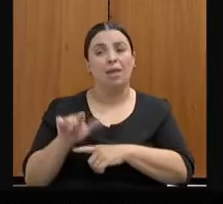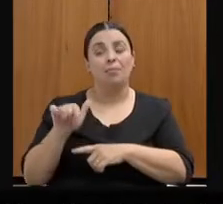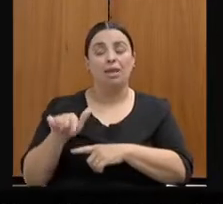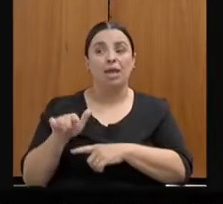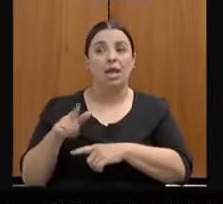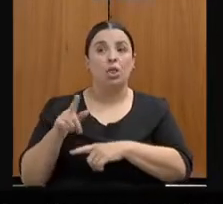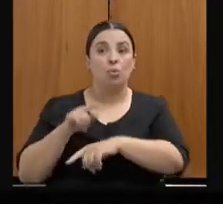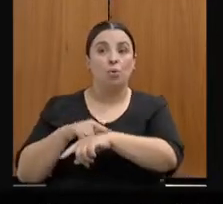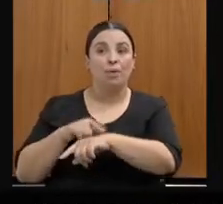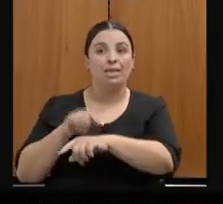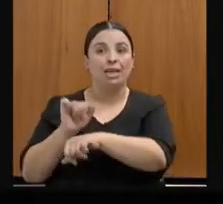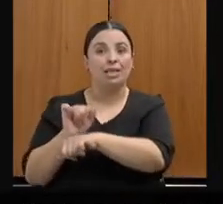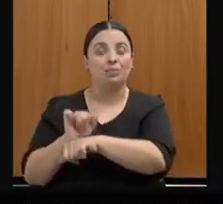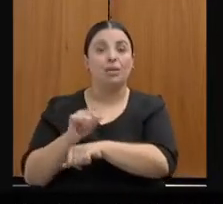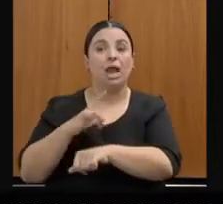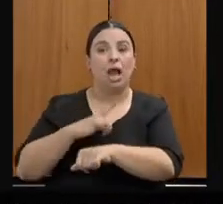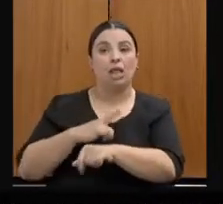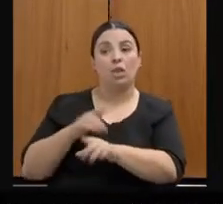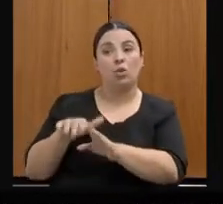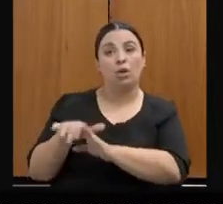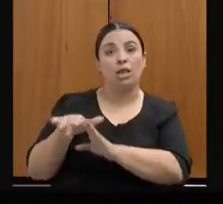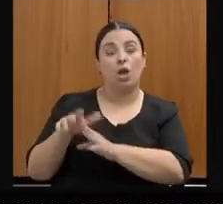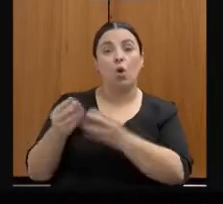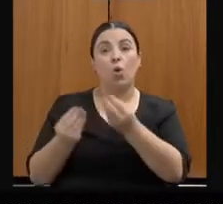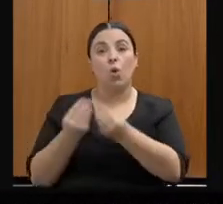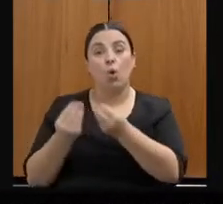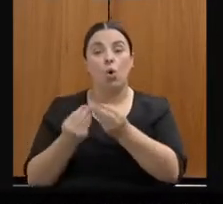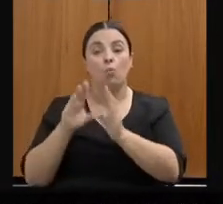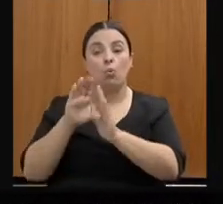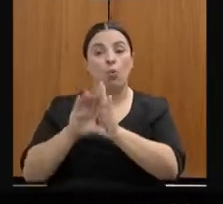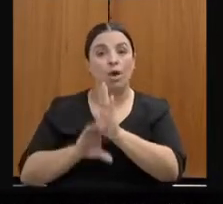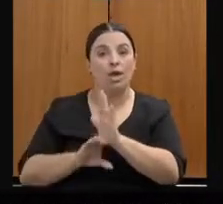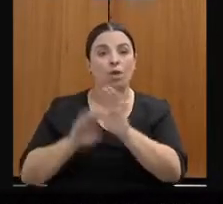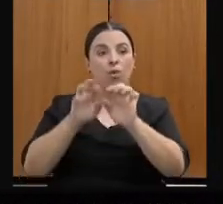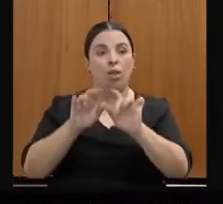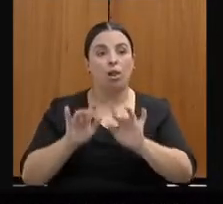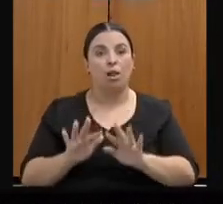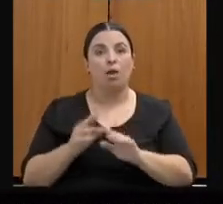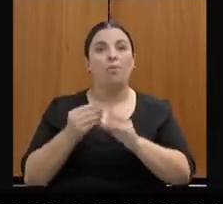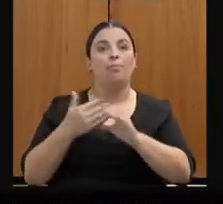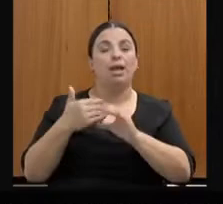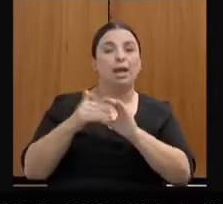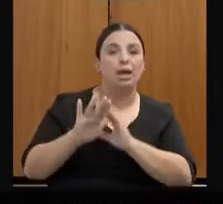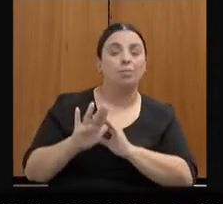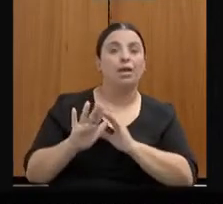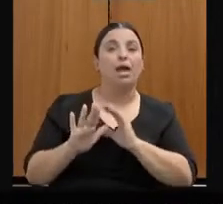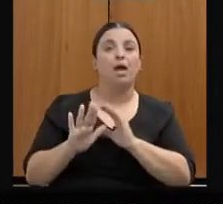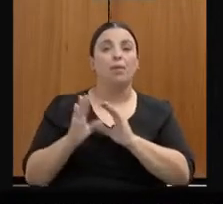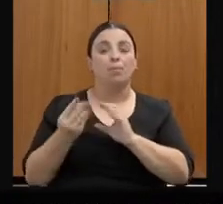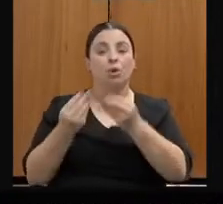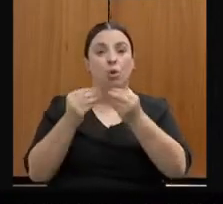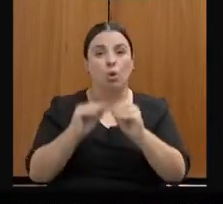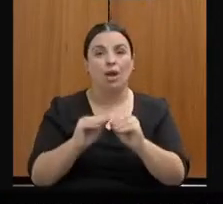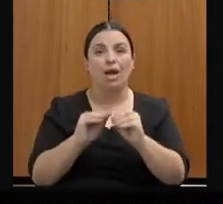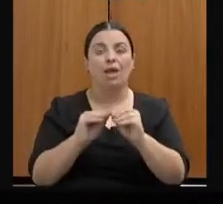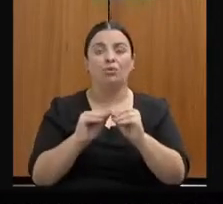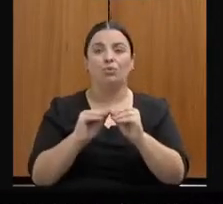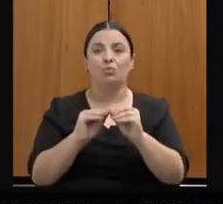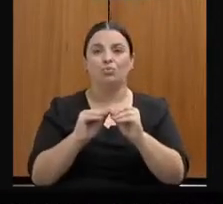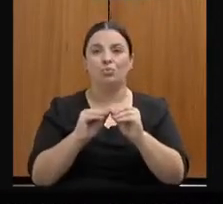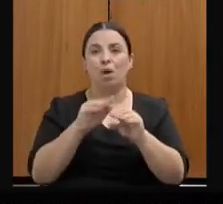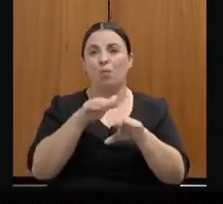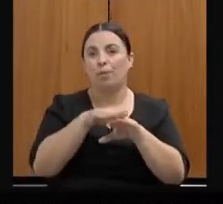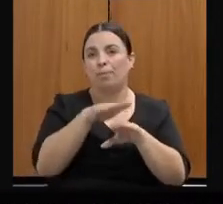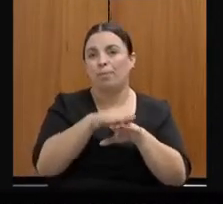aquele tempo, ser orientada a como preencher o currículo para ser encaminhado para esse banco de empregos e talvez conseguir ali a sua